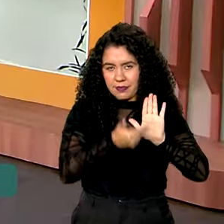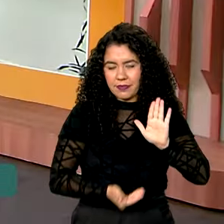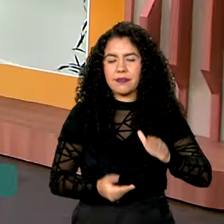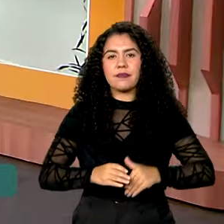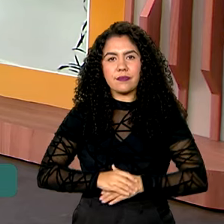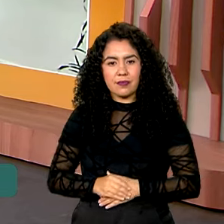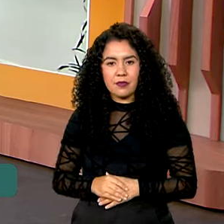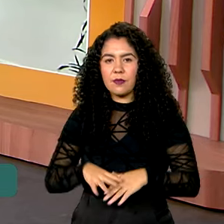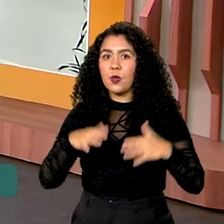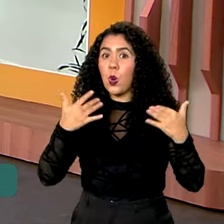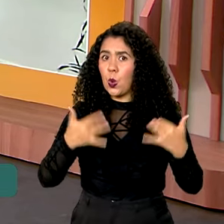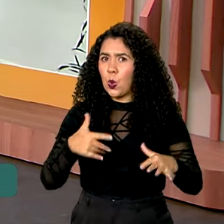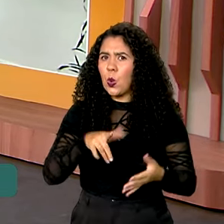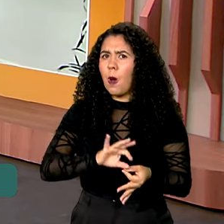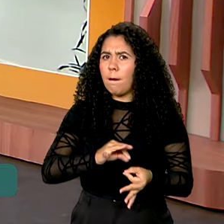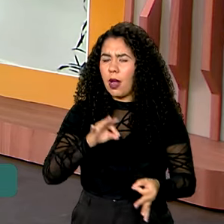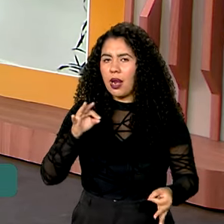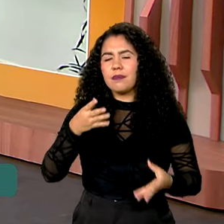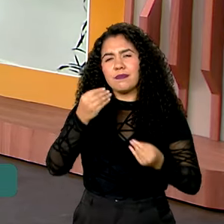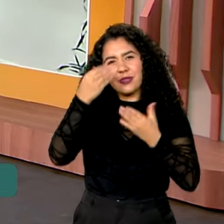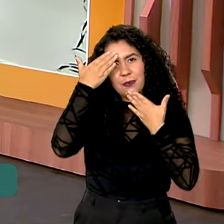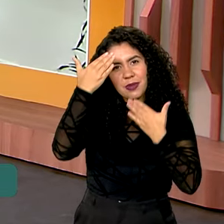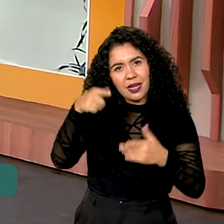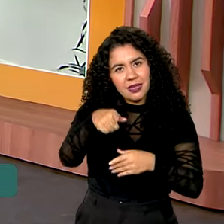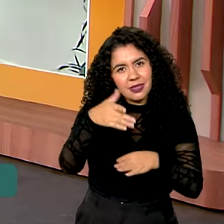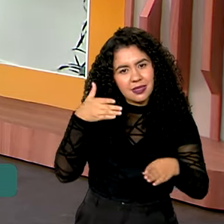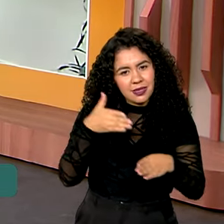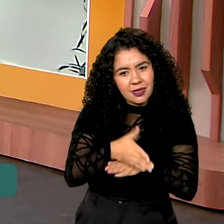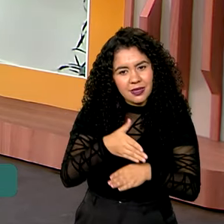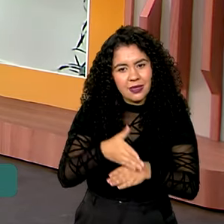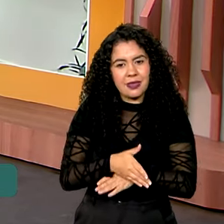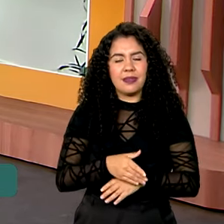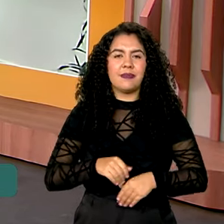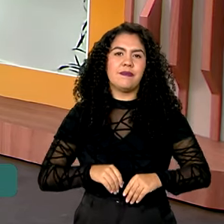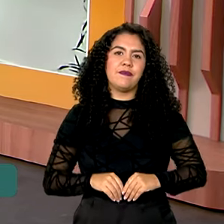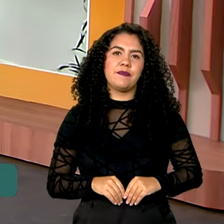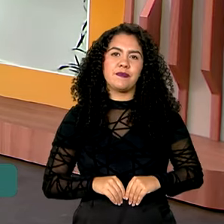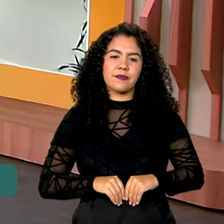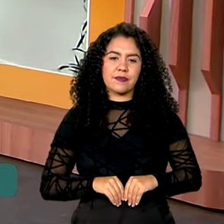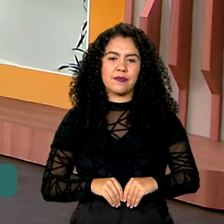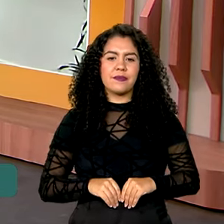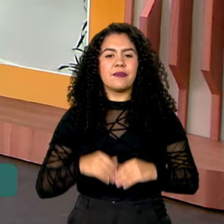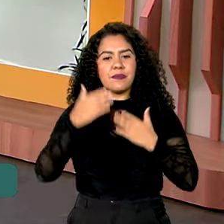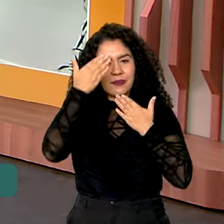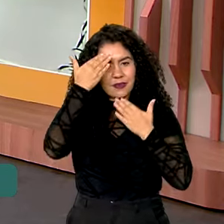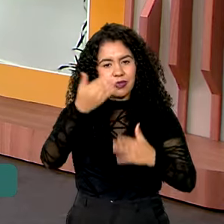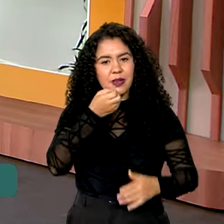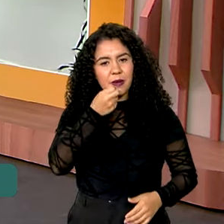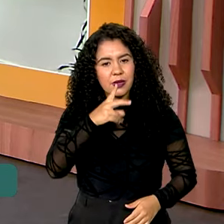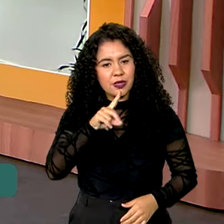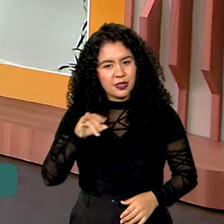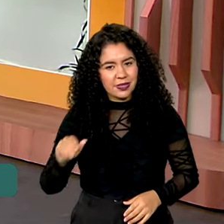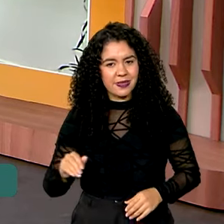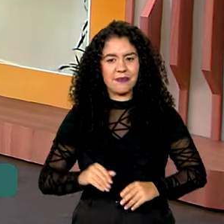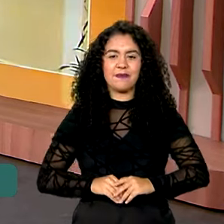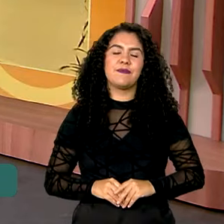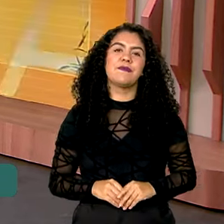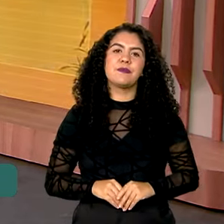discussão vai longe, né, diretora? Muito obrigada pela participação aqui no Brasil em dia. Muito obrigada, bom dia. Bom dia.